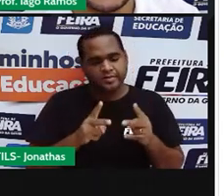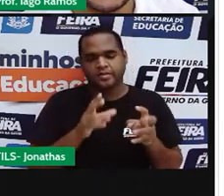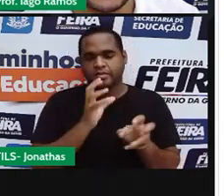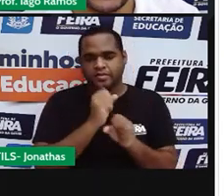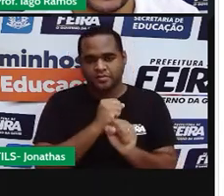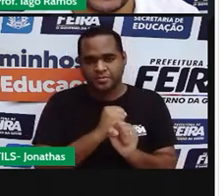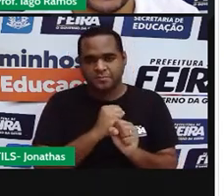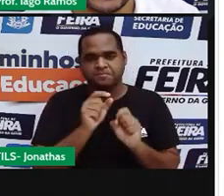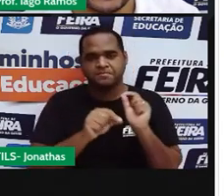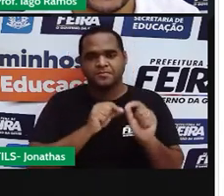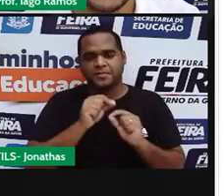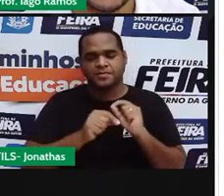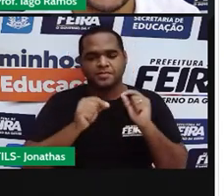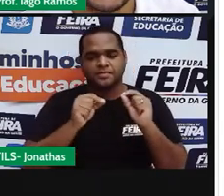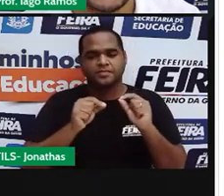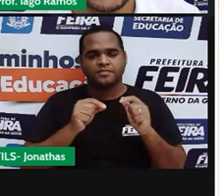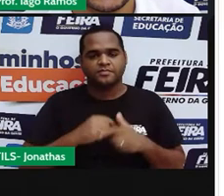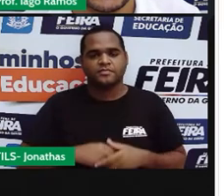Vai virar assim, ó.